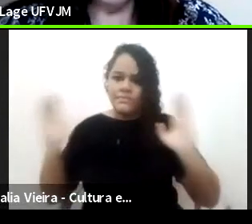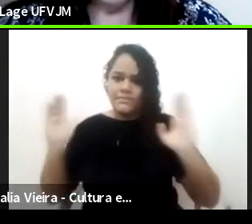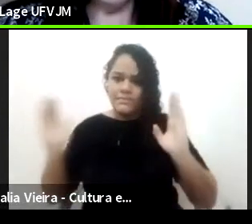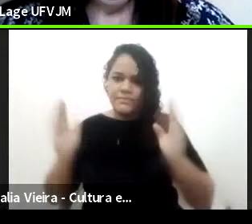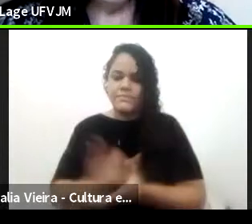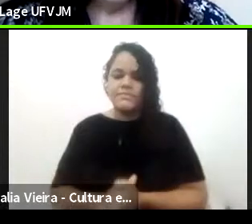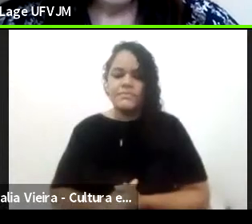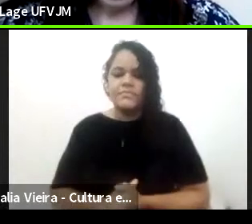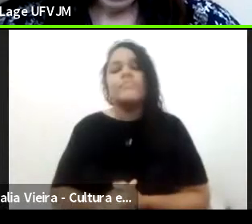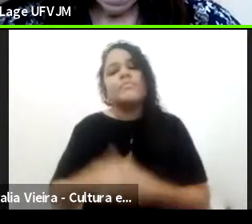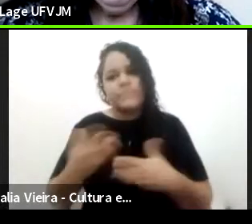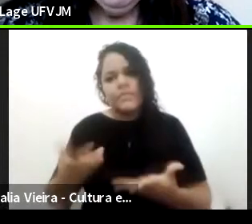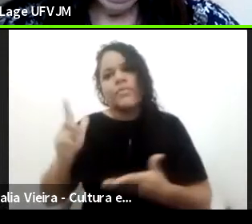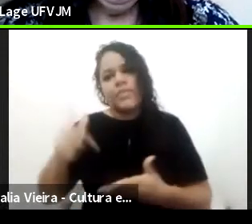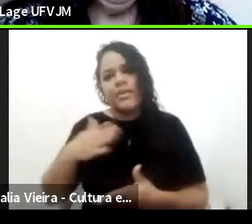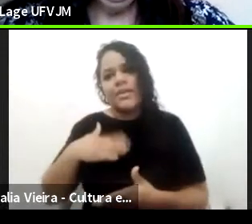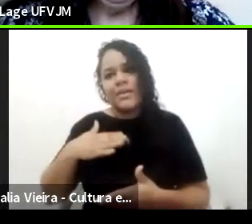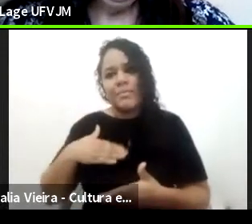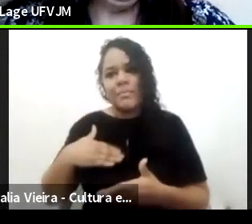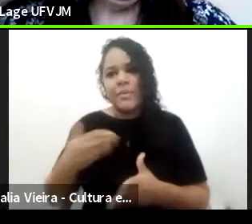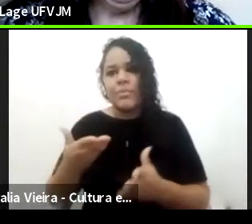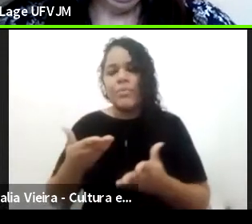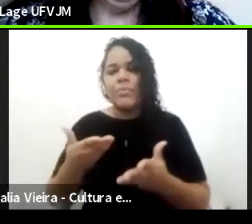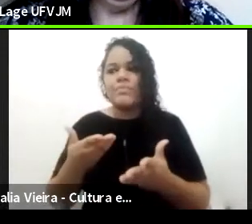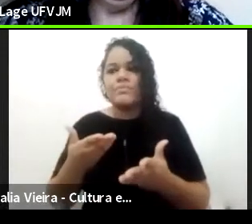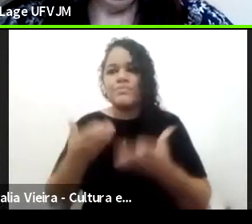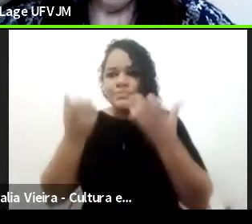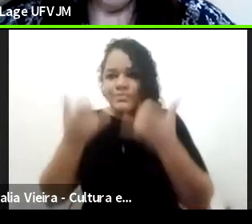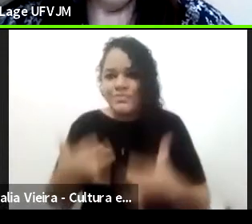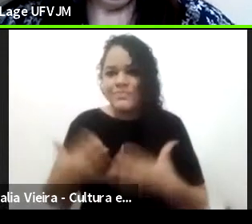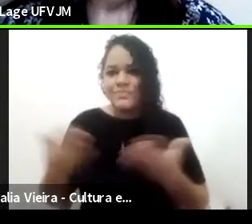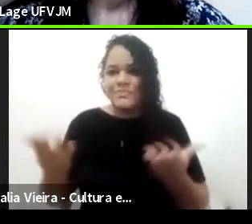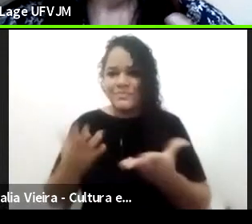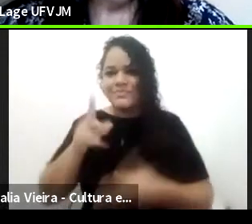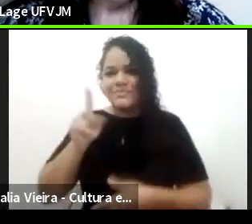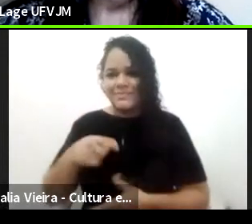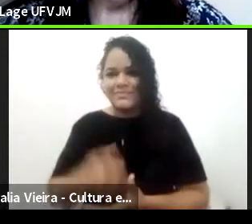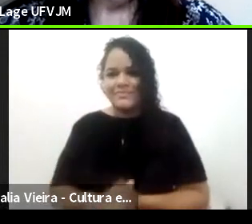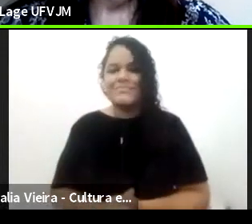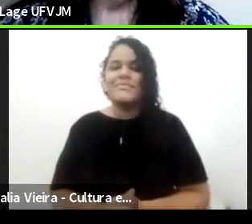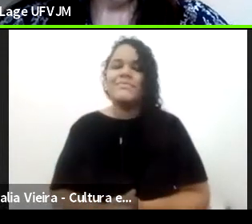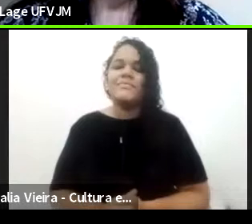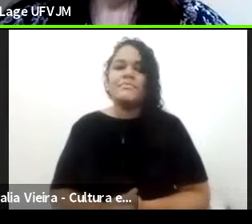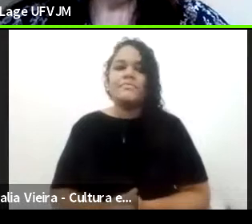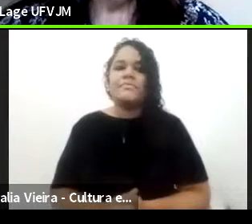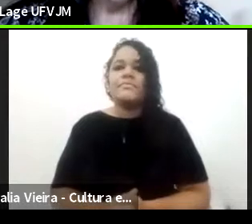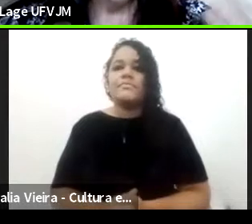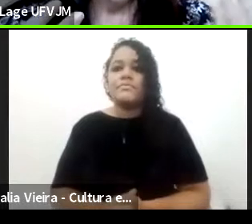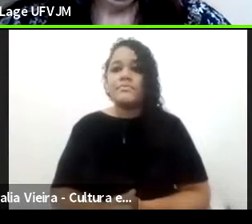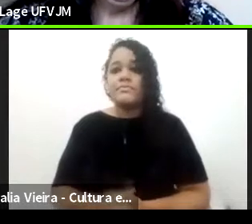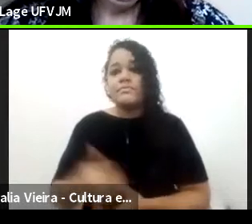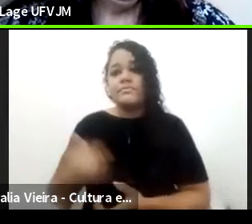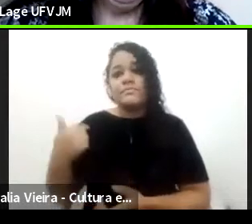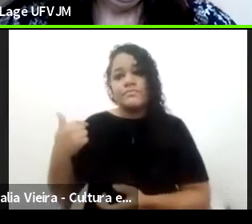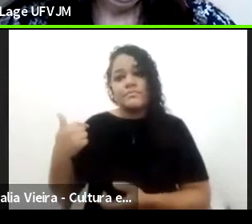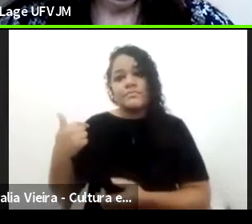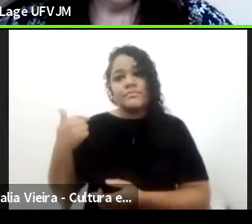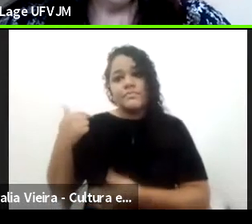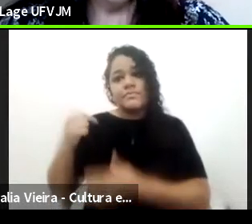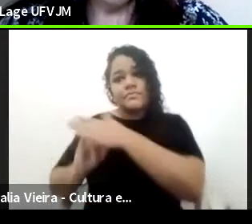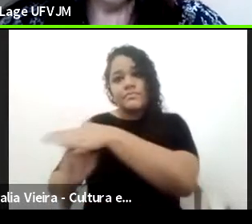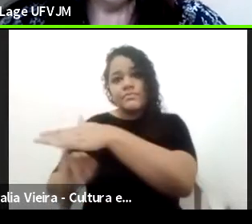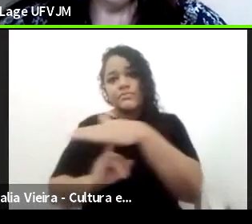explanação aqui. Eu parto de um princípio de instituições